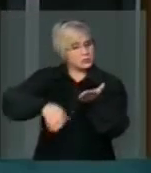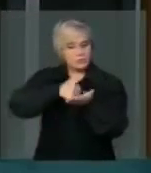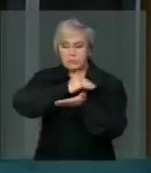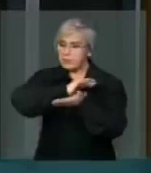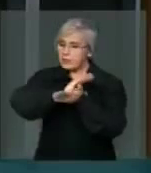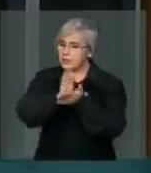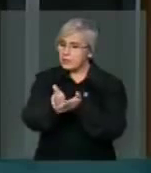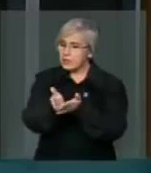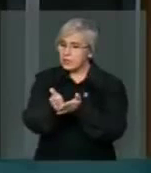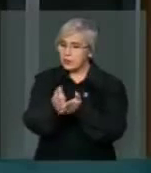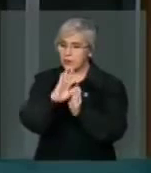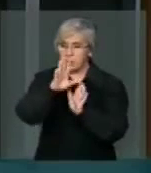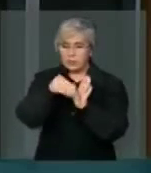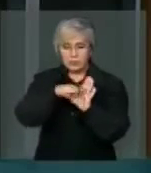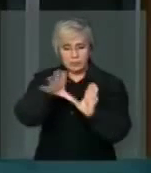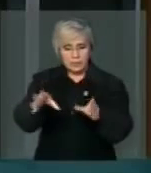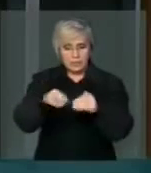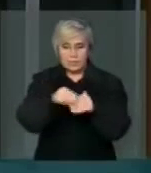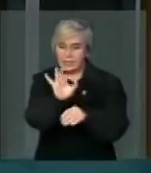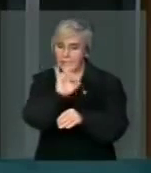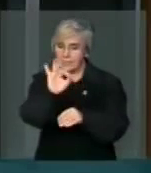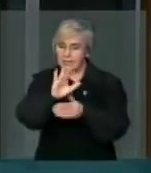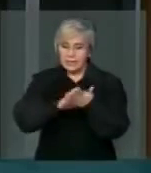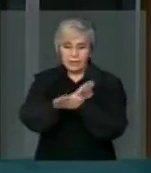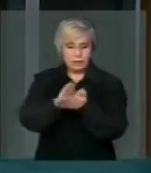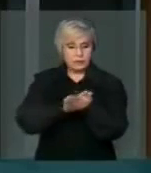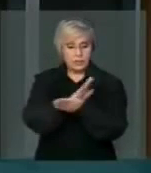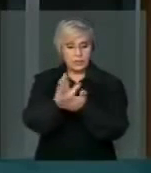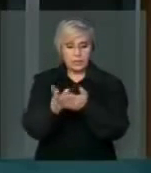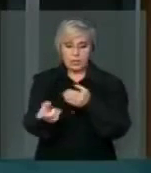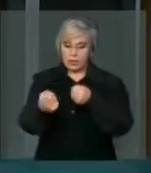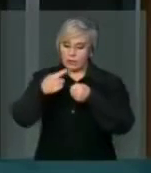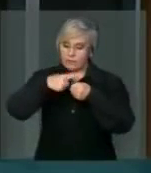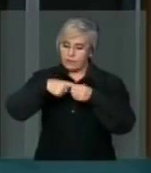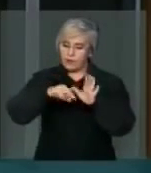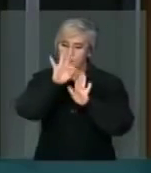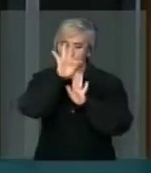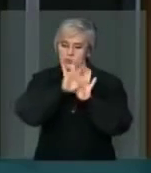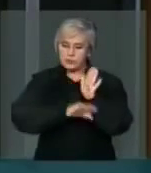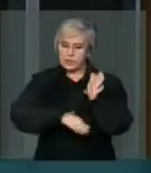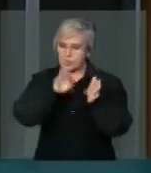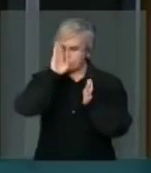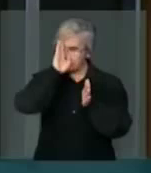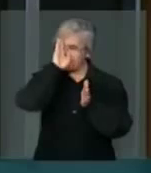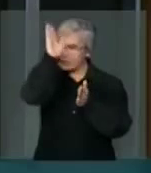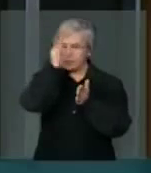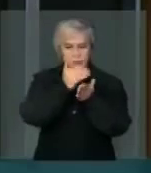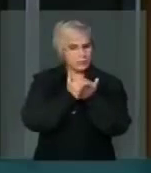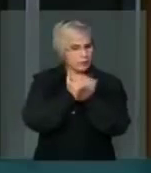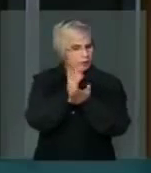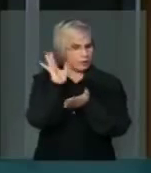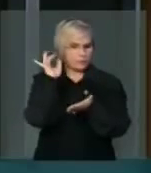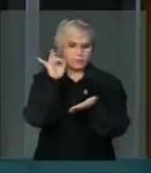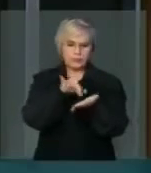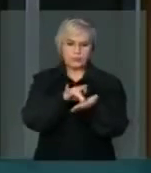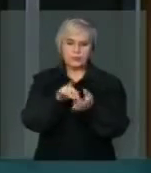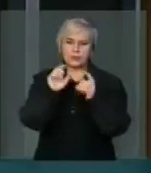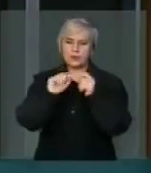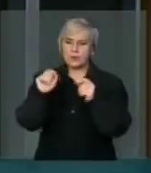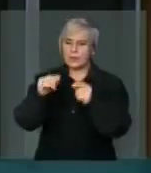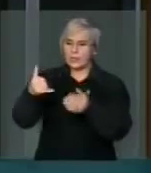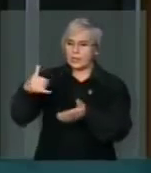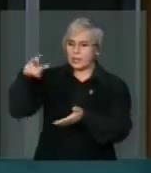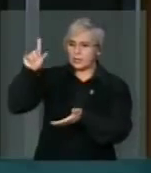há emenda aglutinativa. Volta-se ao texto principal, que é a